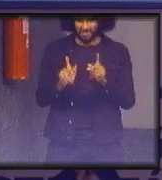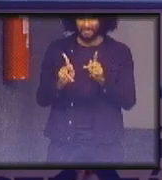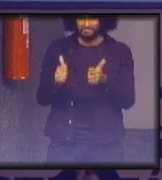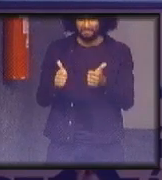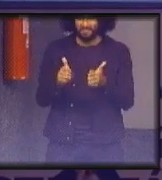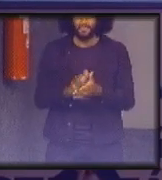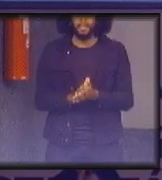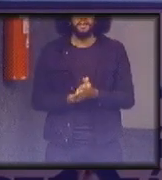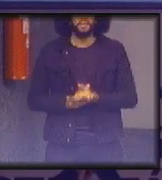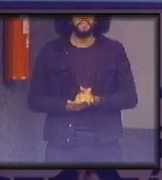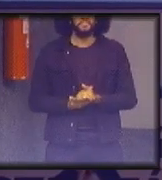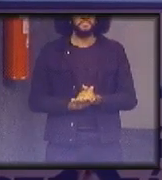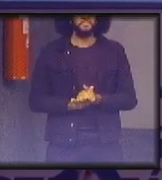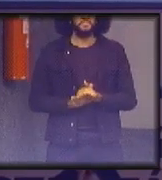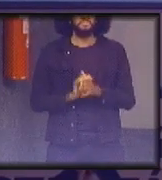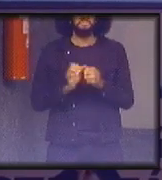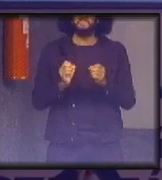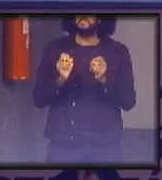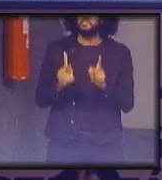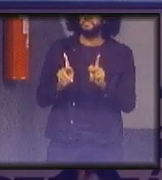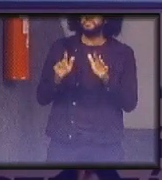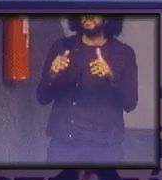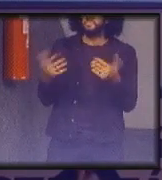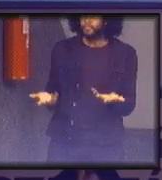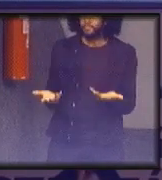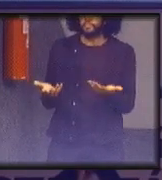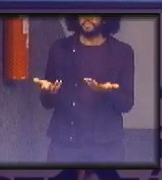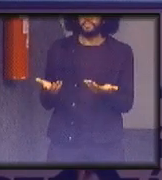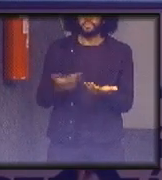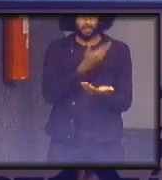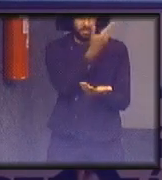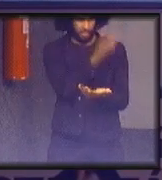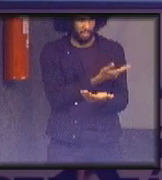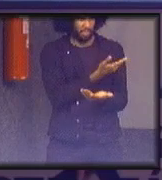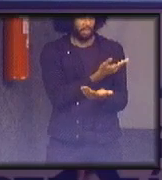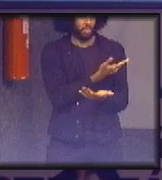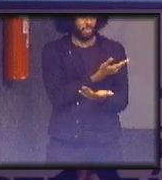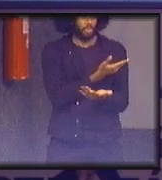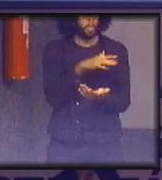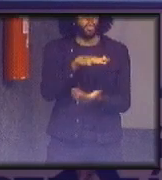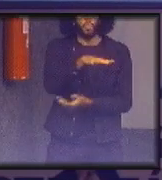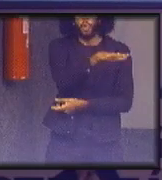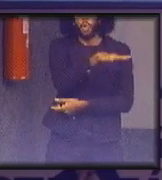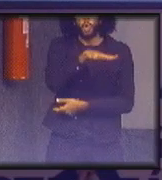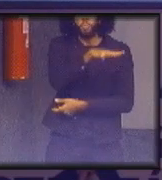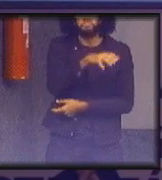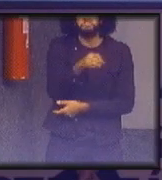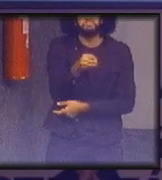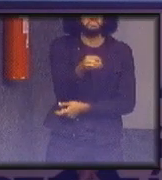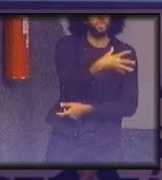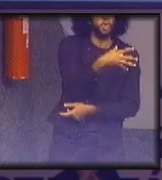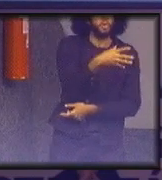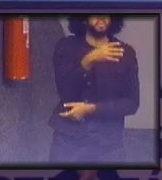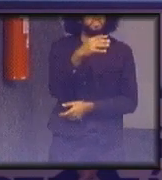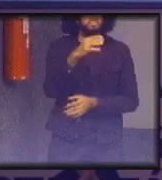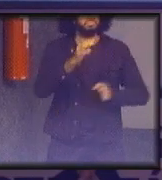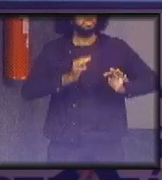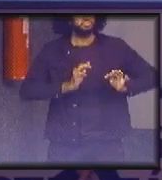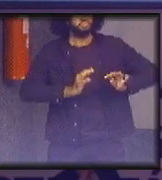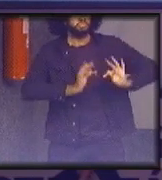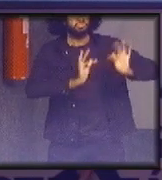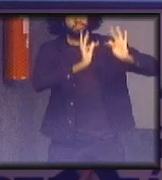jóia o que que é esse novo meio tecnológico que a gente está